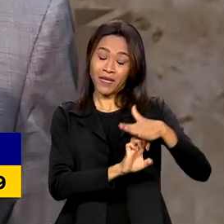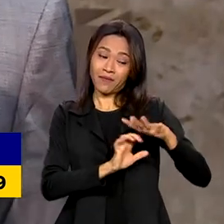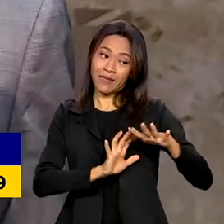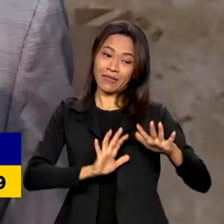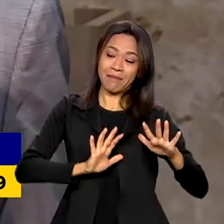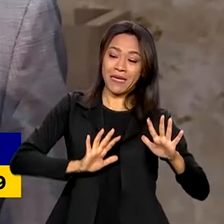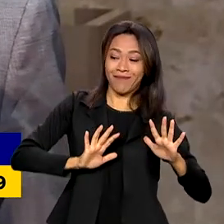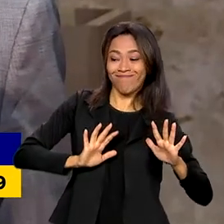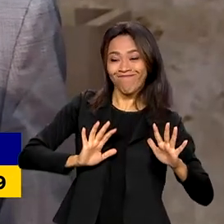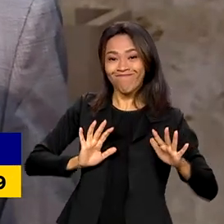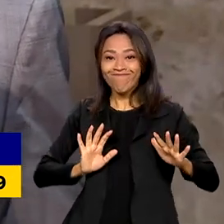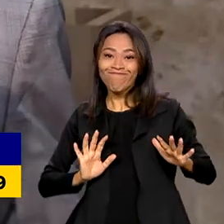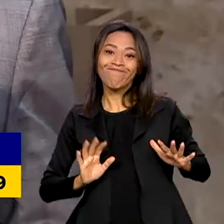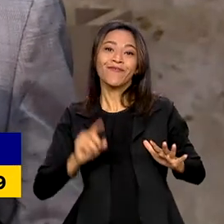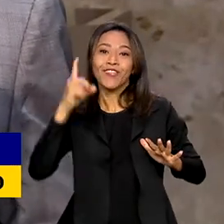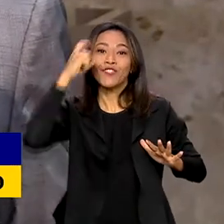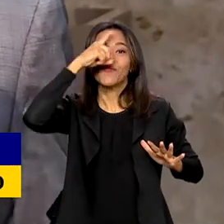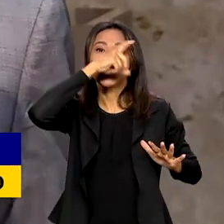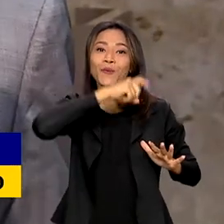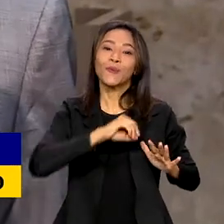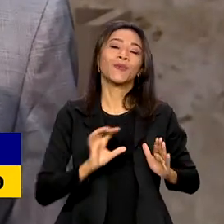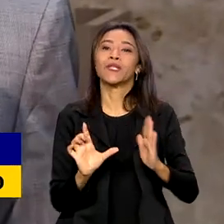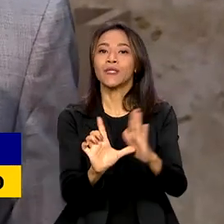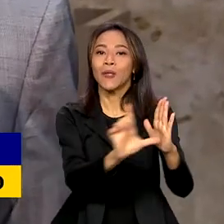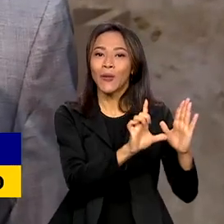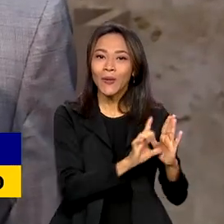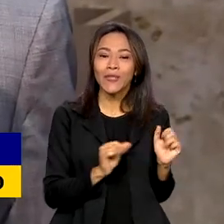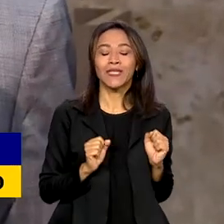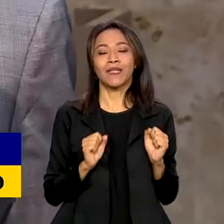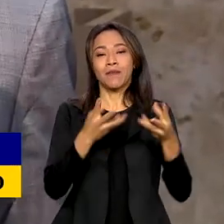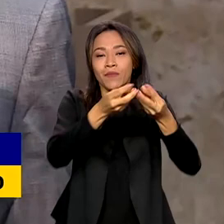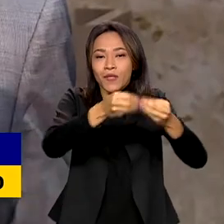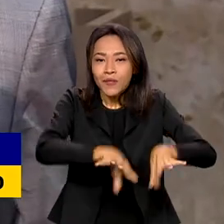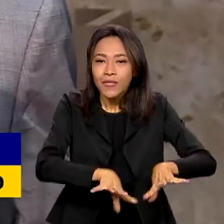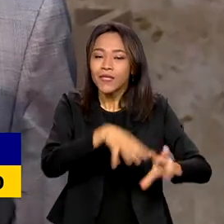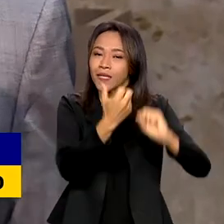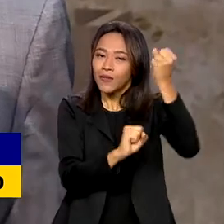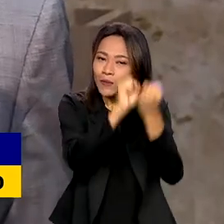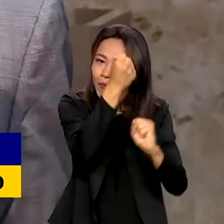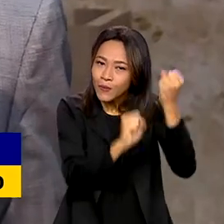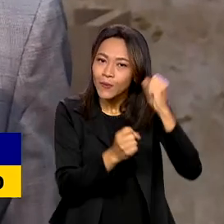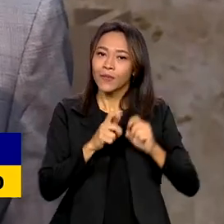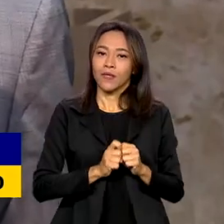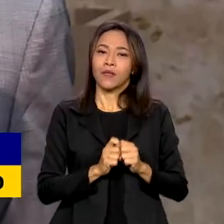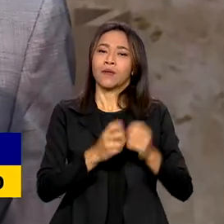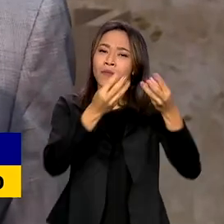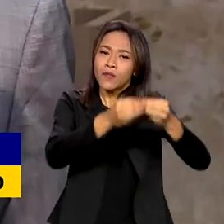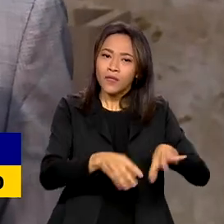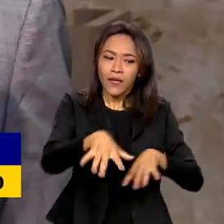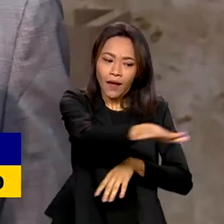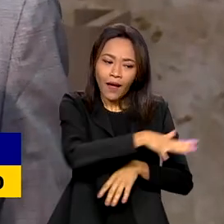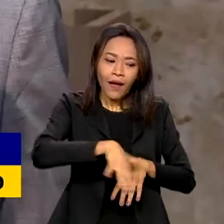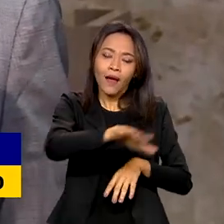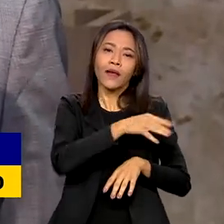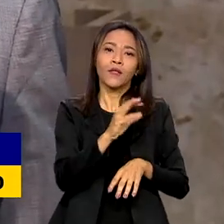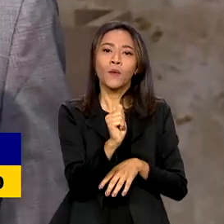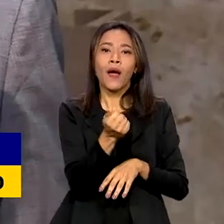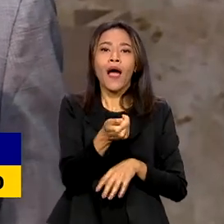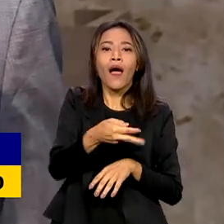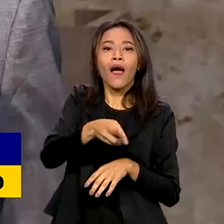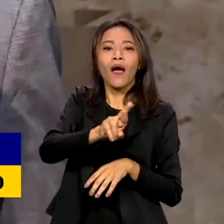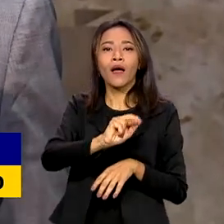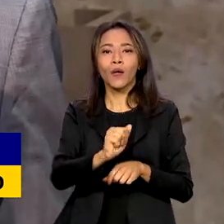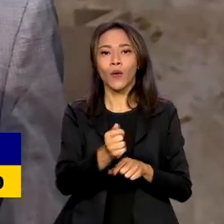dificulta o comércio, prejudica a indústria, o setor do agro, mas ela também tem